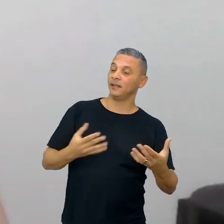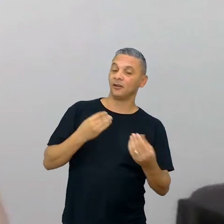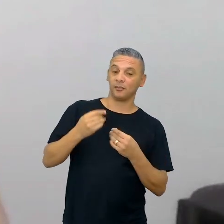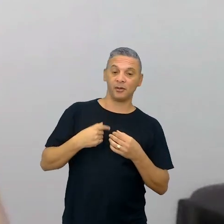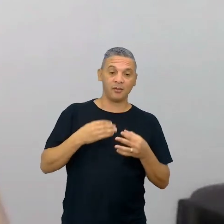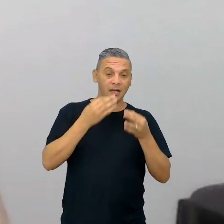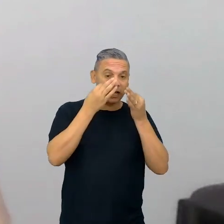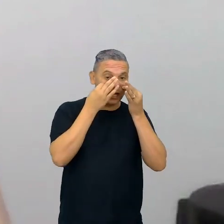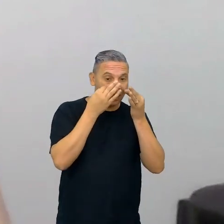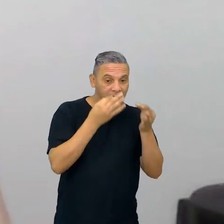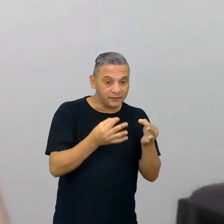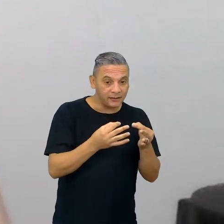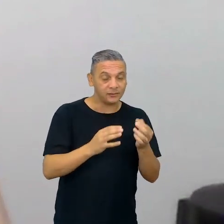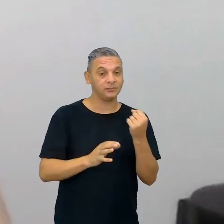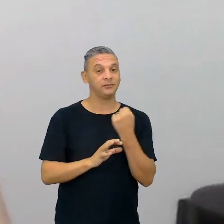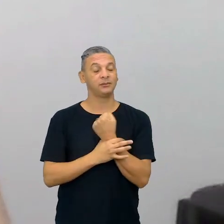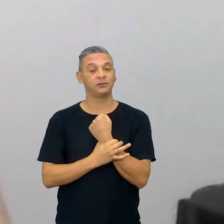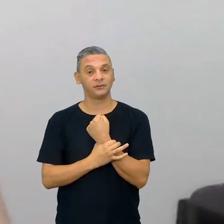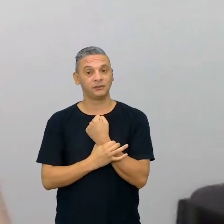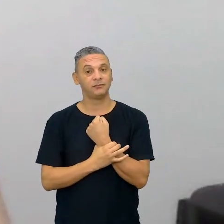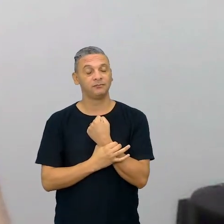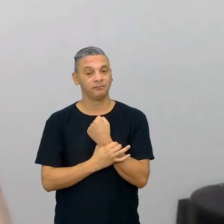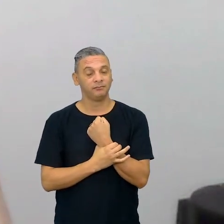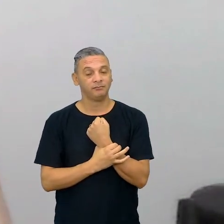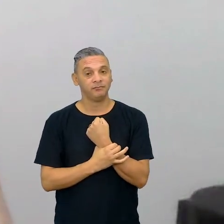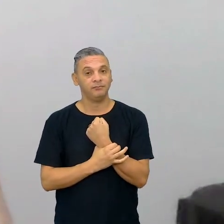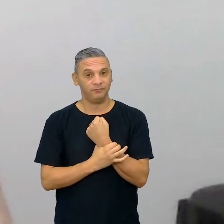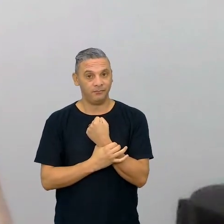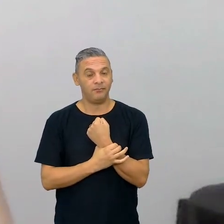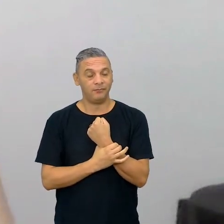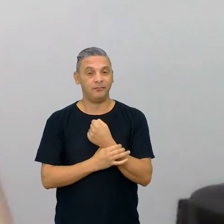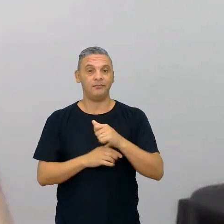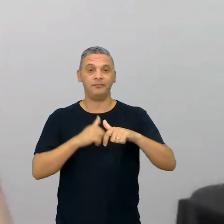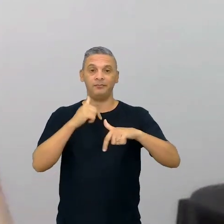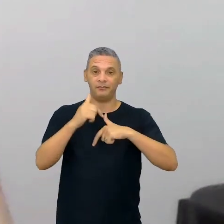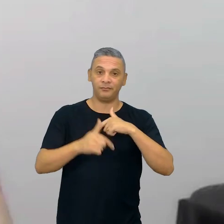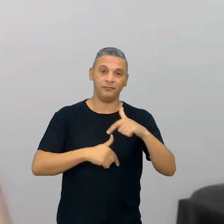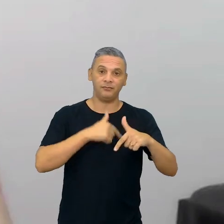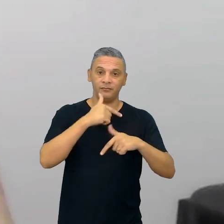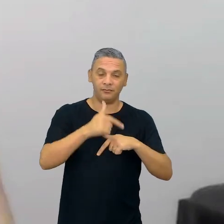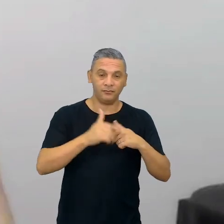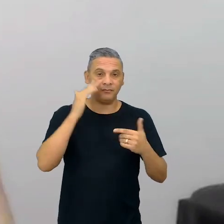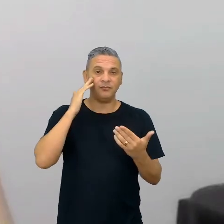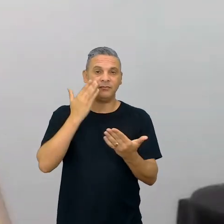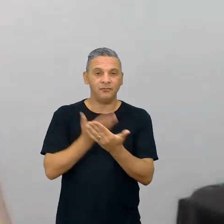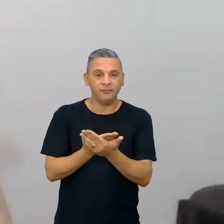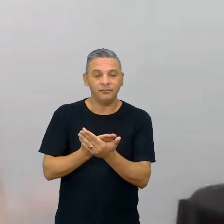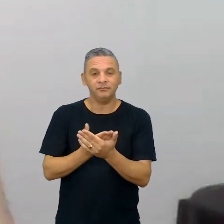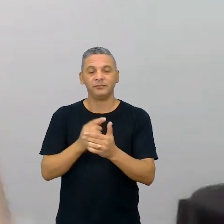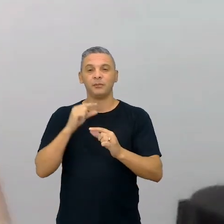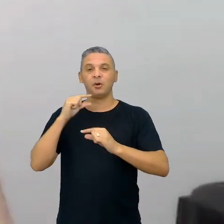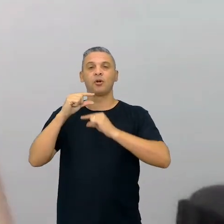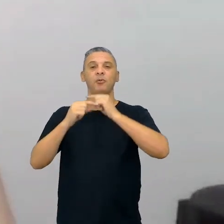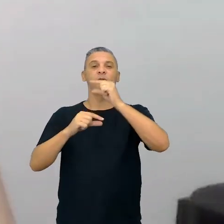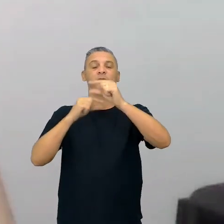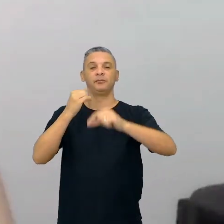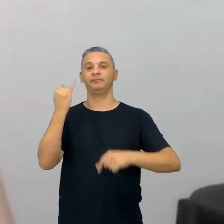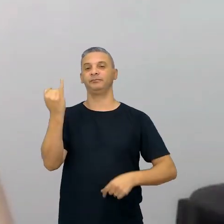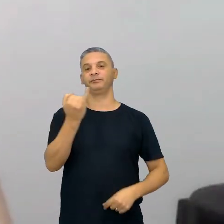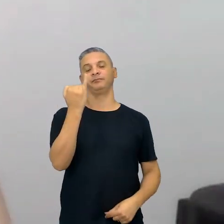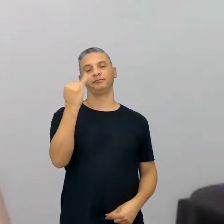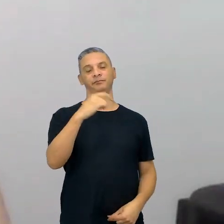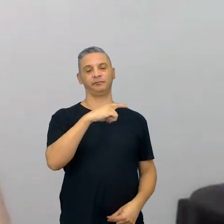atenta à minha segurança, então, esse trabalho de ir confiando aos poucos é importante também,